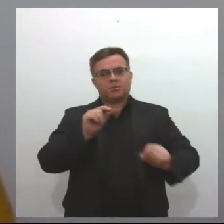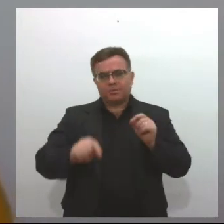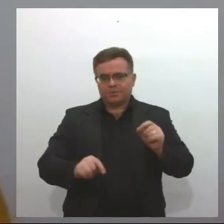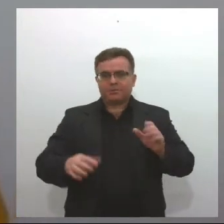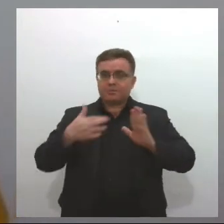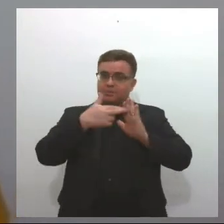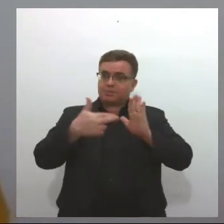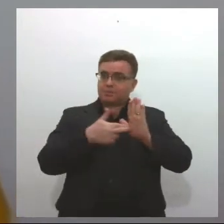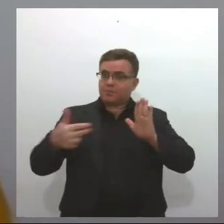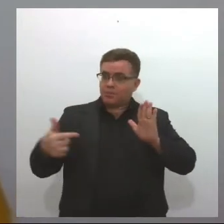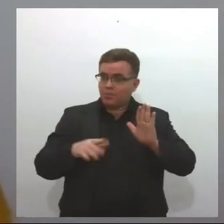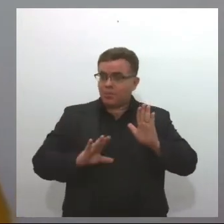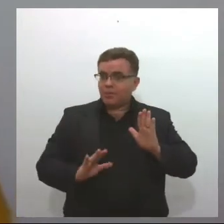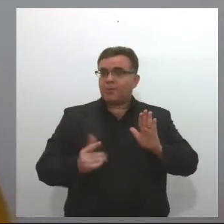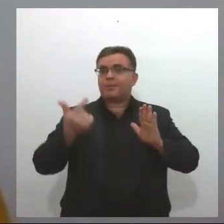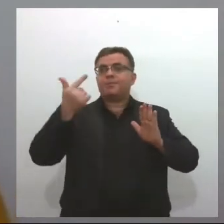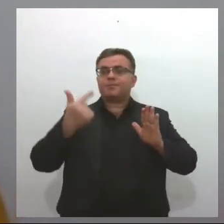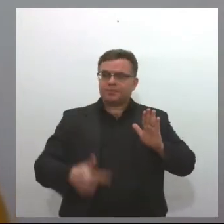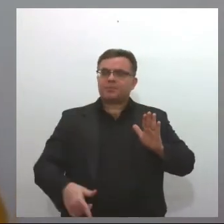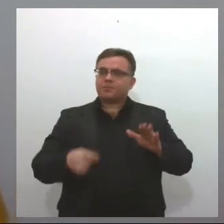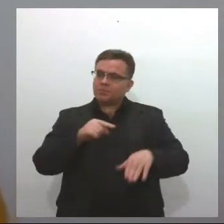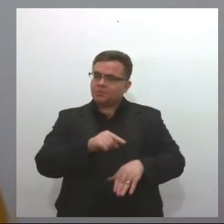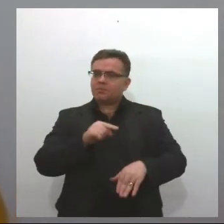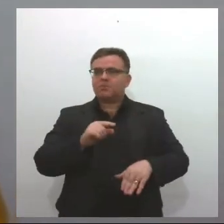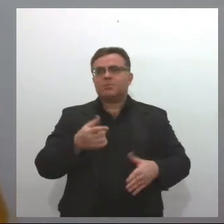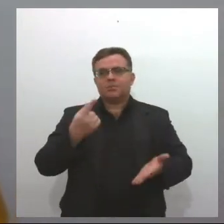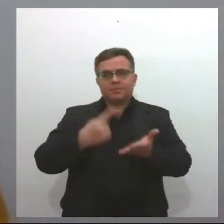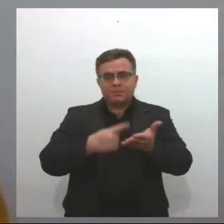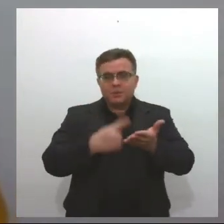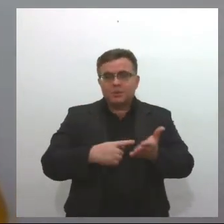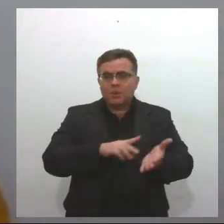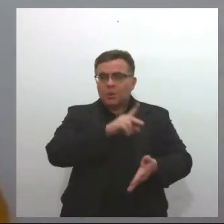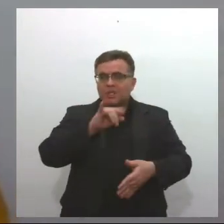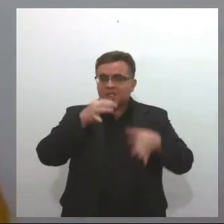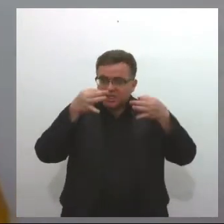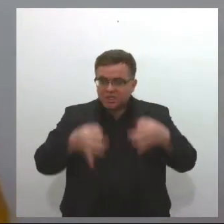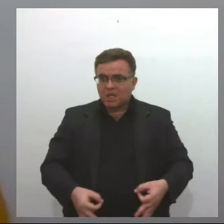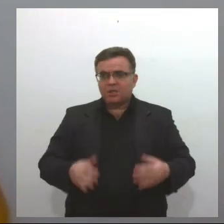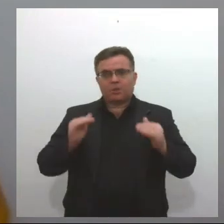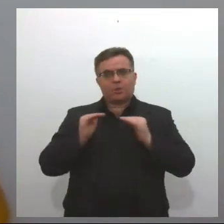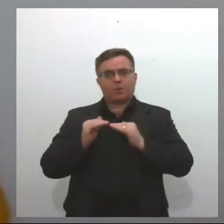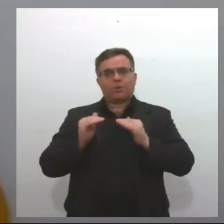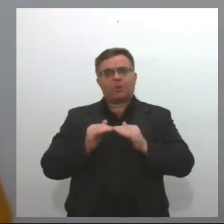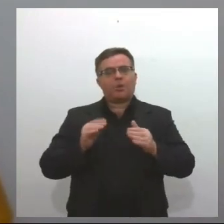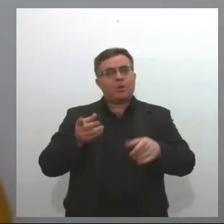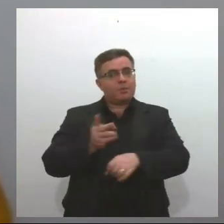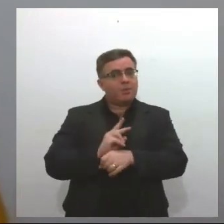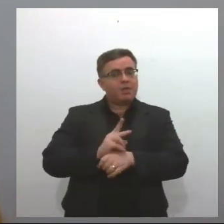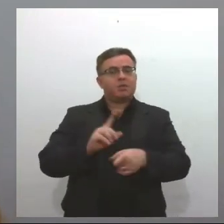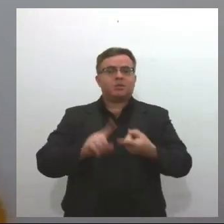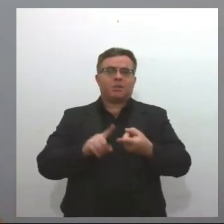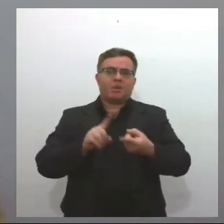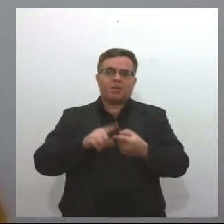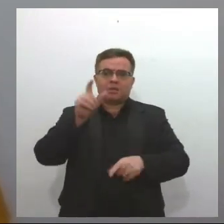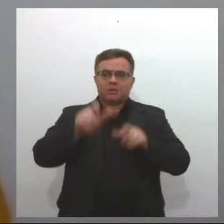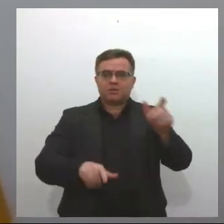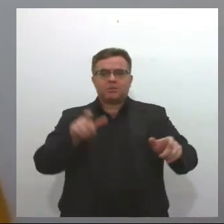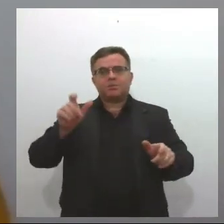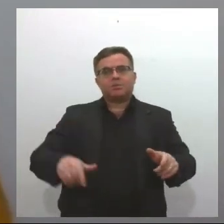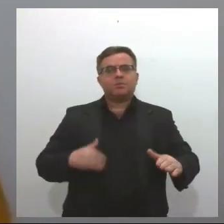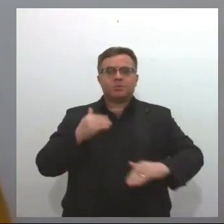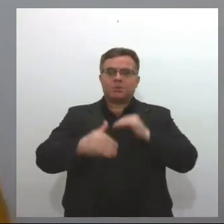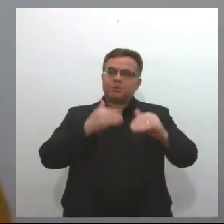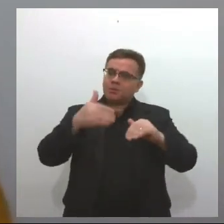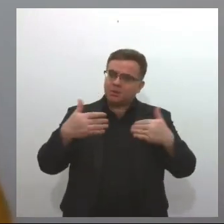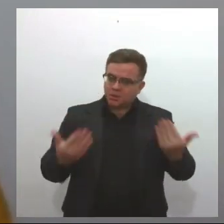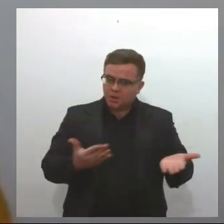nesses casos, nós ligamos para o empresário e agendamos o horário que seja conveniente, tanto para a fiscalização quanto para ele, nesse processo inicial,